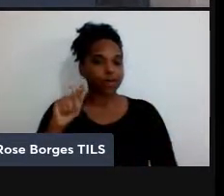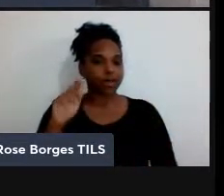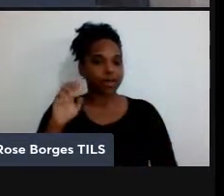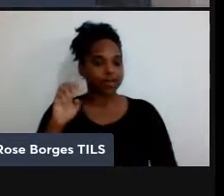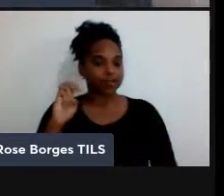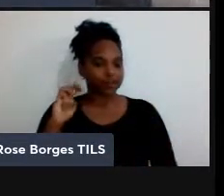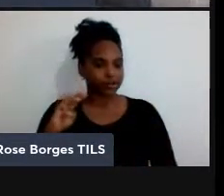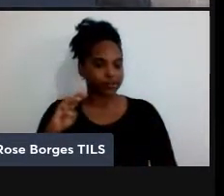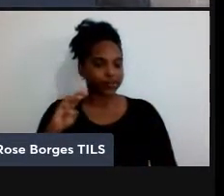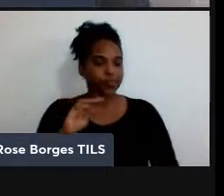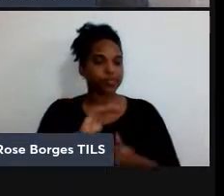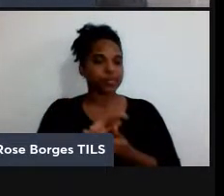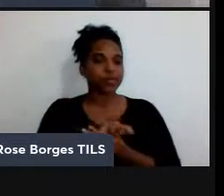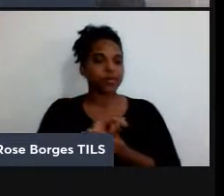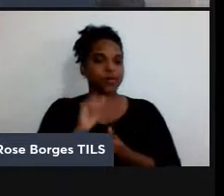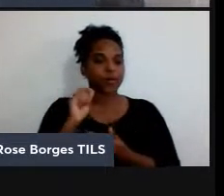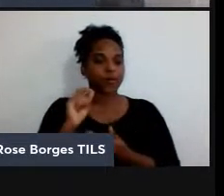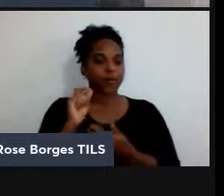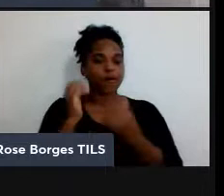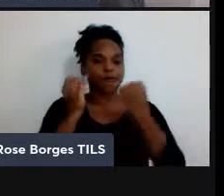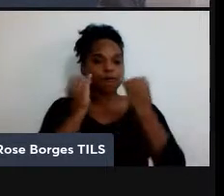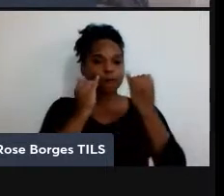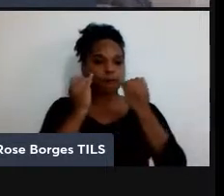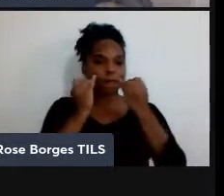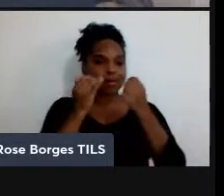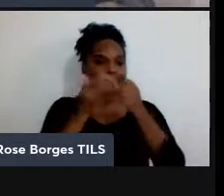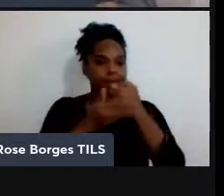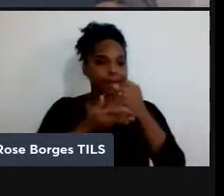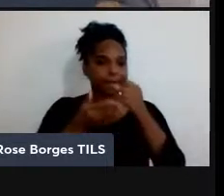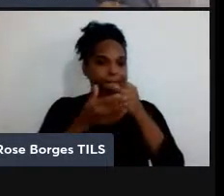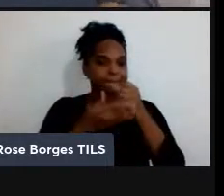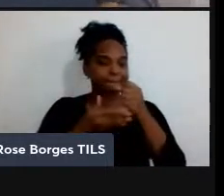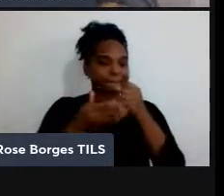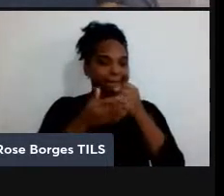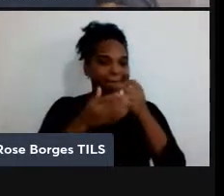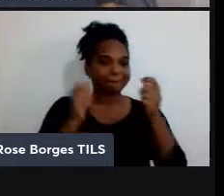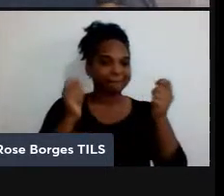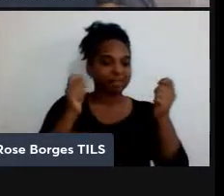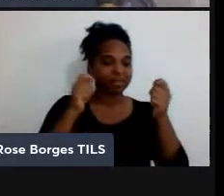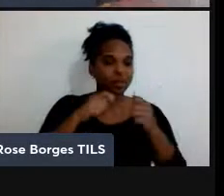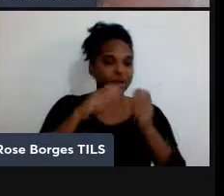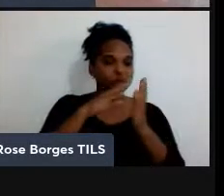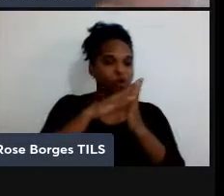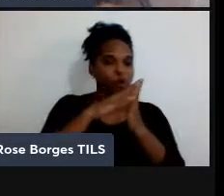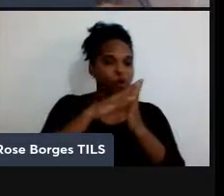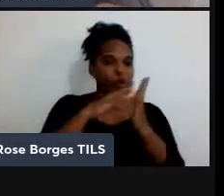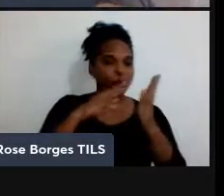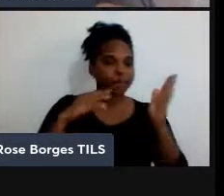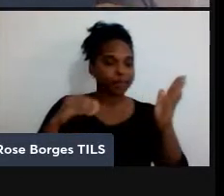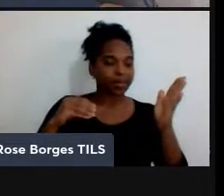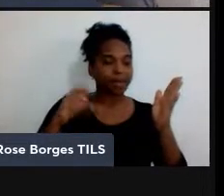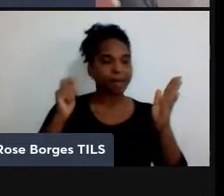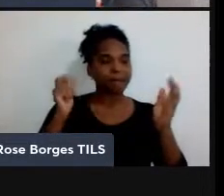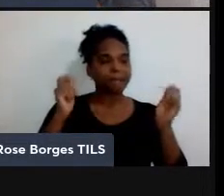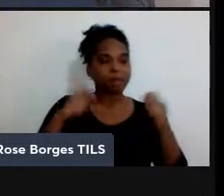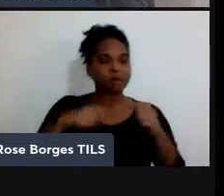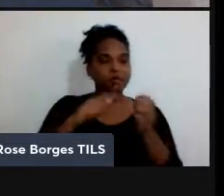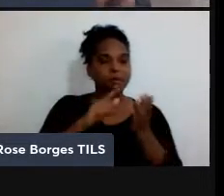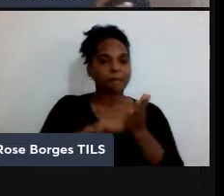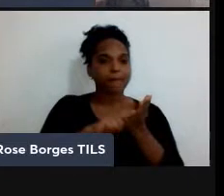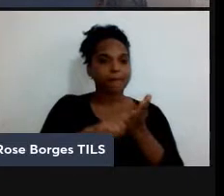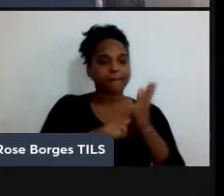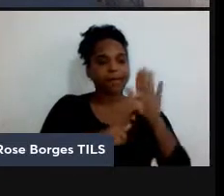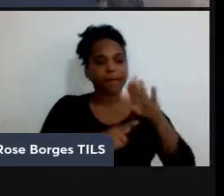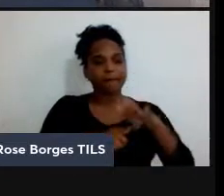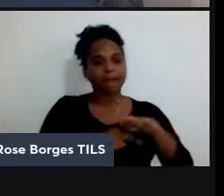Informação clássica, ela pode ser copiada. Eu posso pegar uma folha, colocar lá numa máquina de xerox, e copiar o que está ali. Então, mas o que